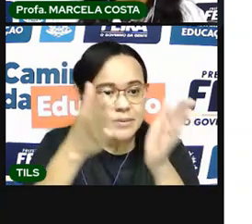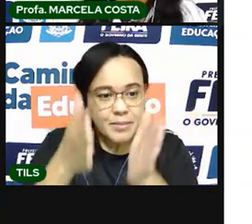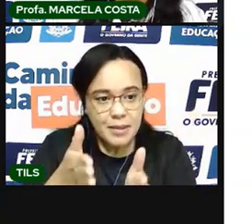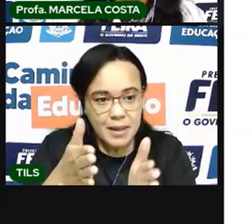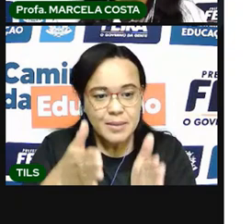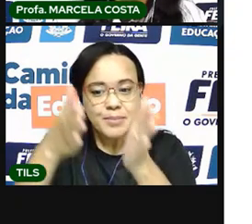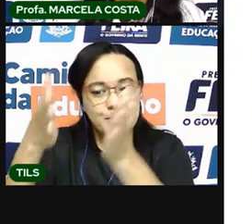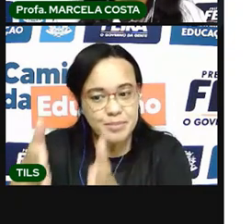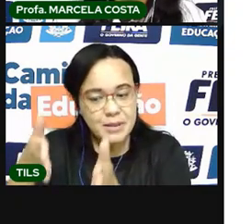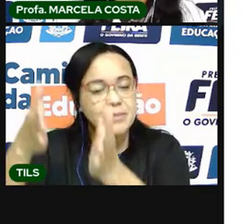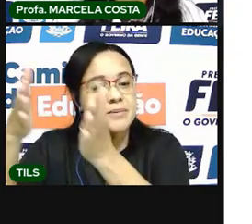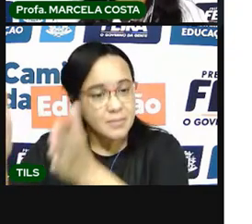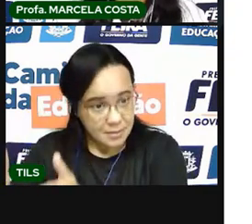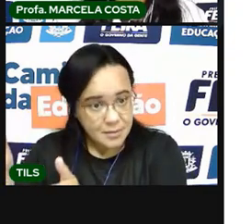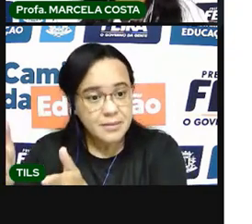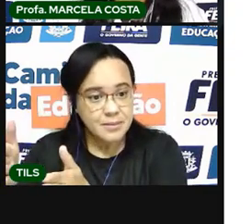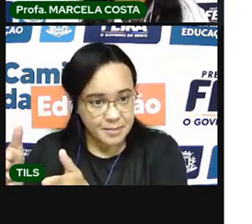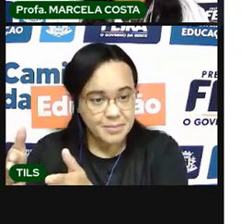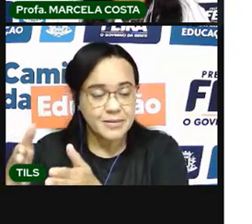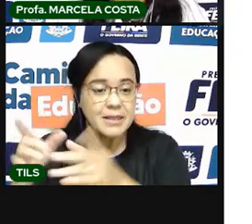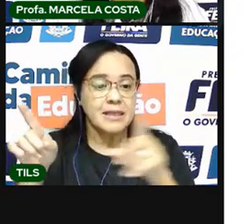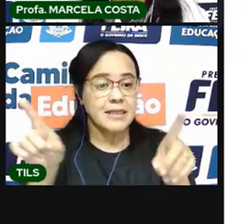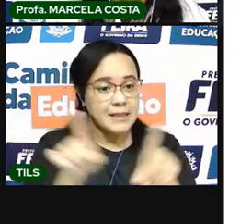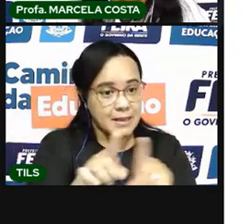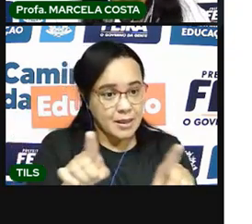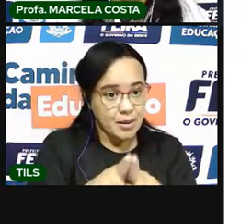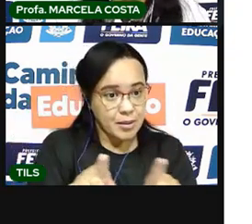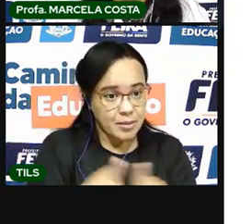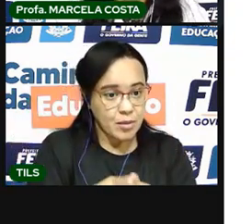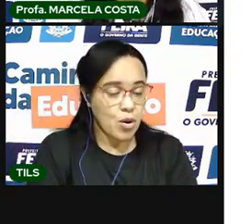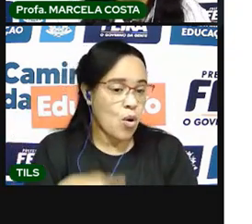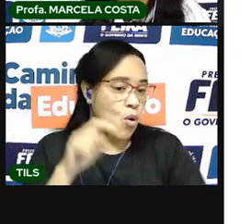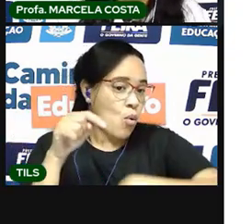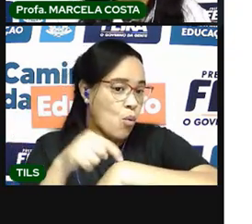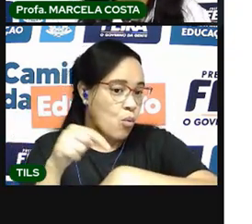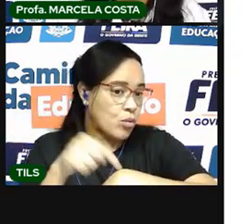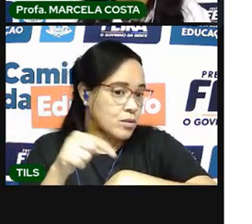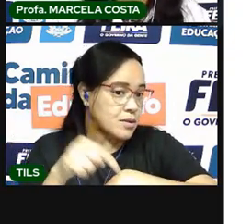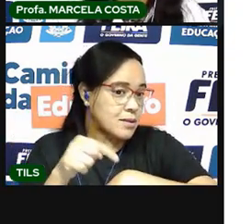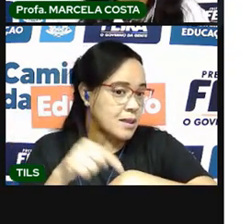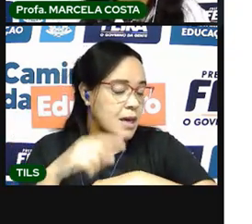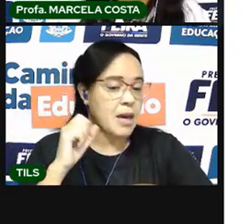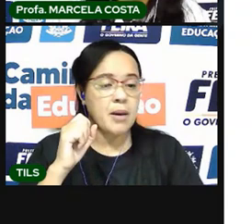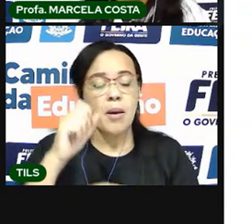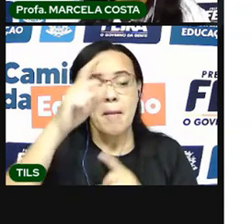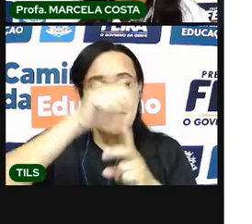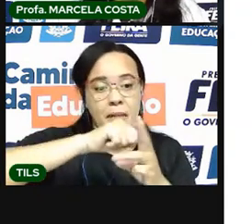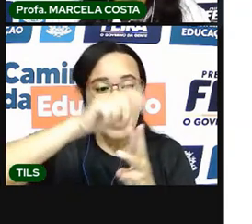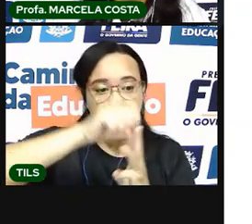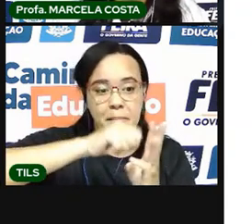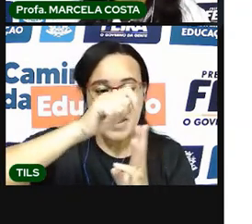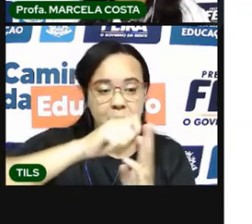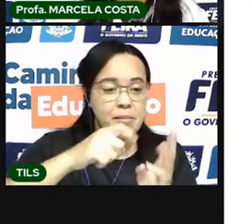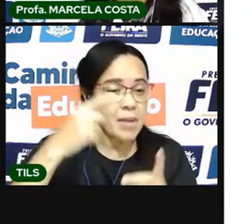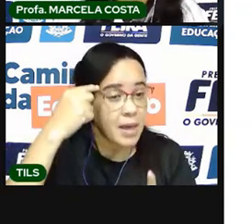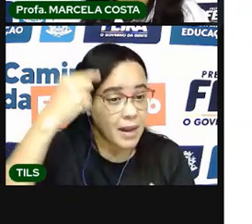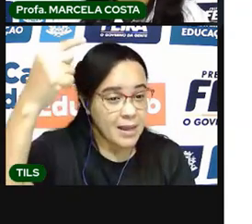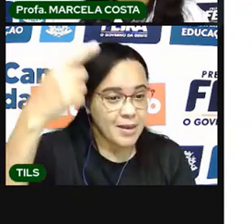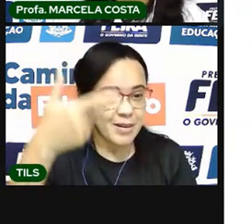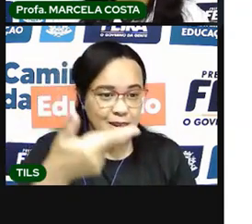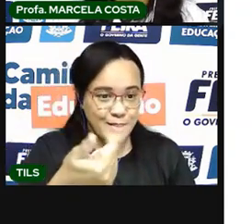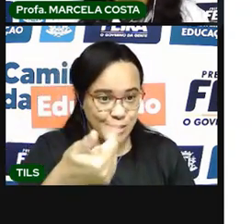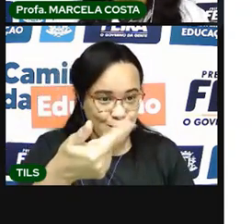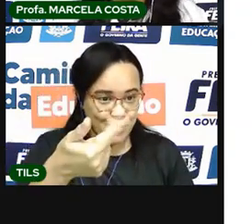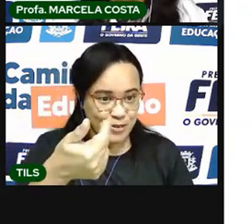ele organiza o tempo em meses do ano. São 12, né? A gente